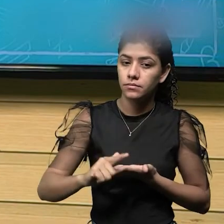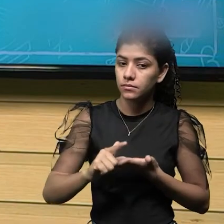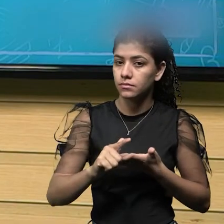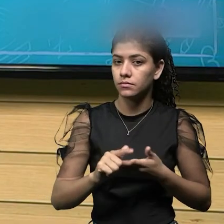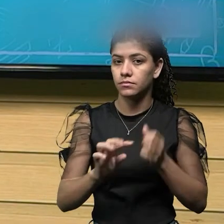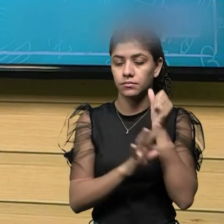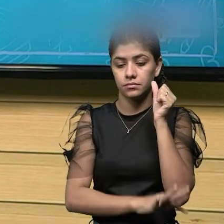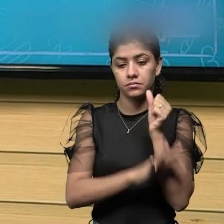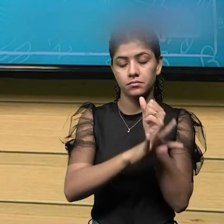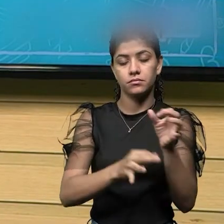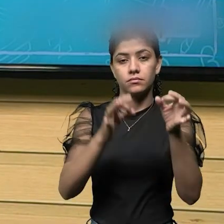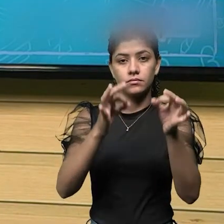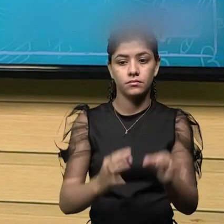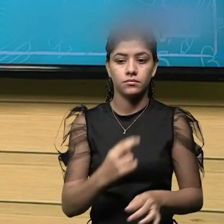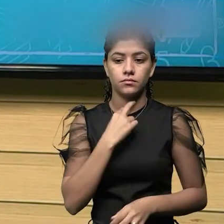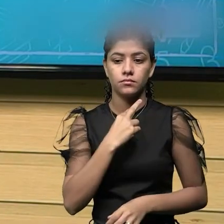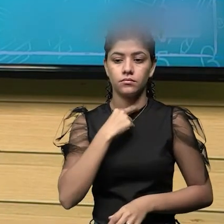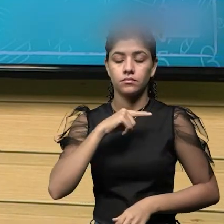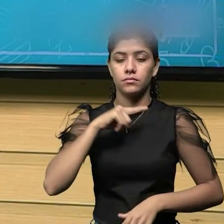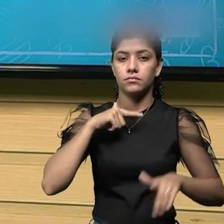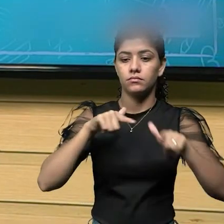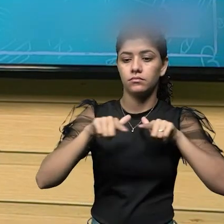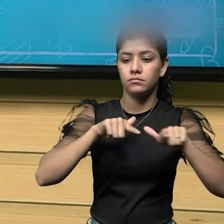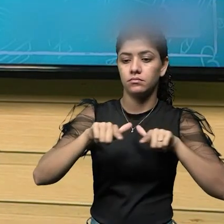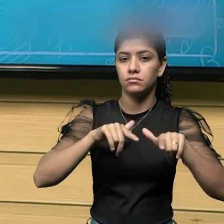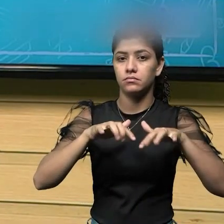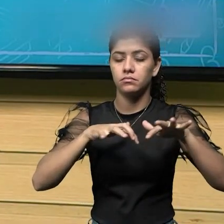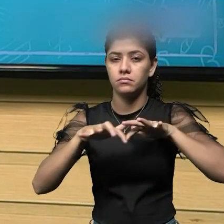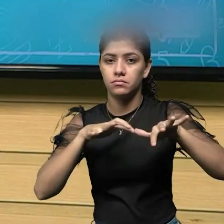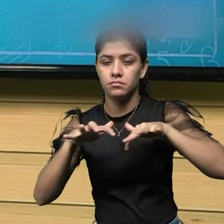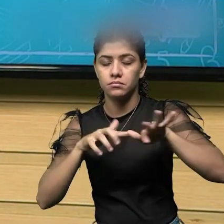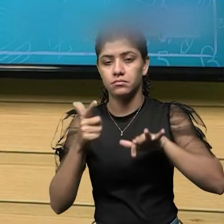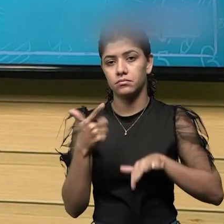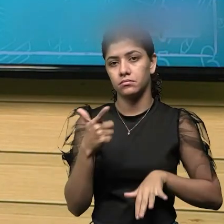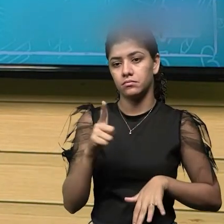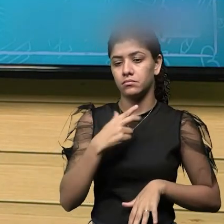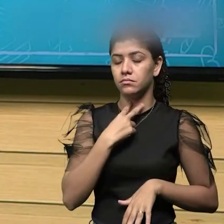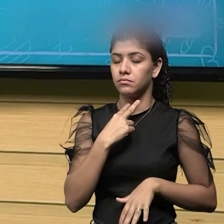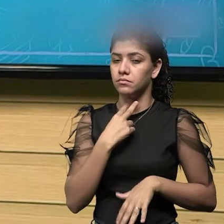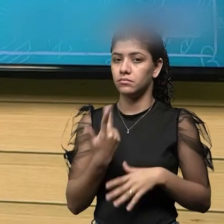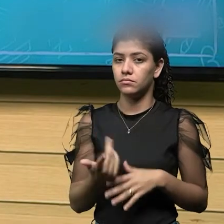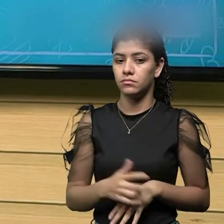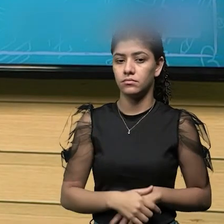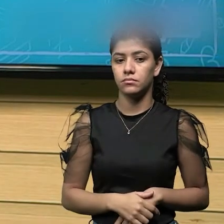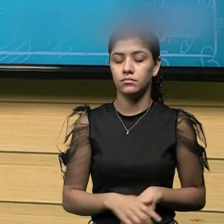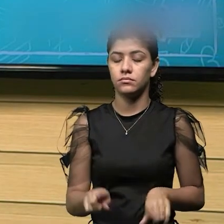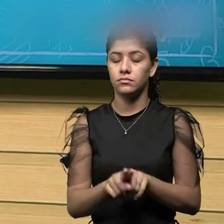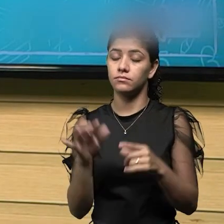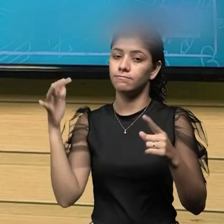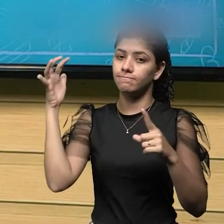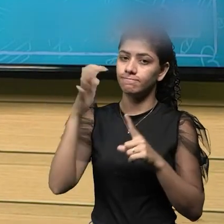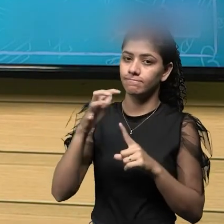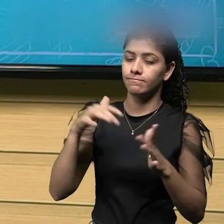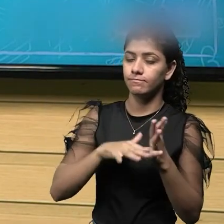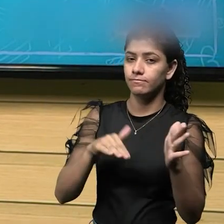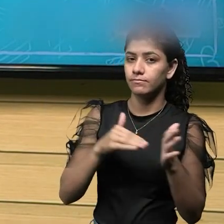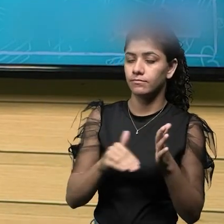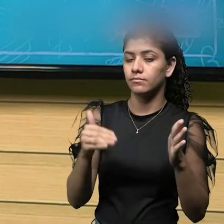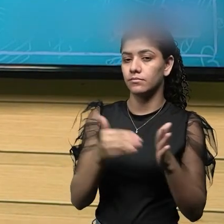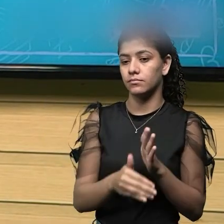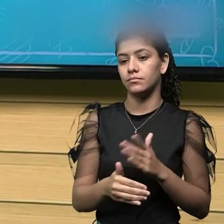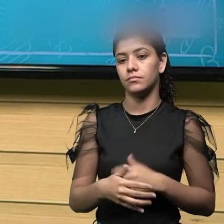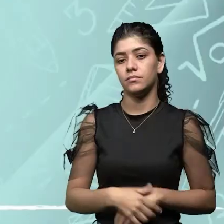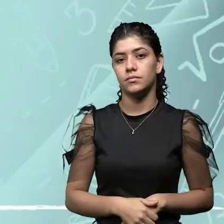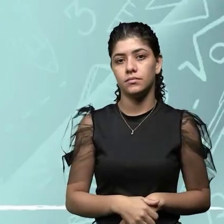adequada. Não pode haver vibrações ou campos elétrico-magnéticos interferindo ali na sua tomada de